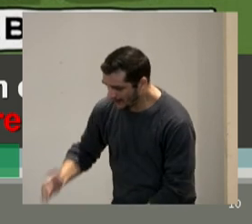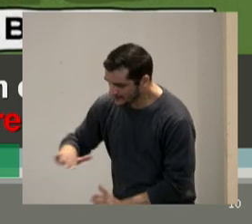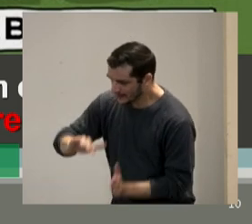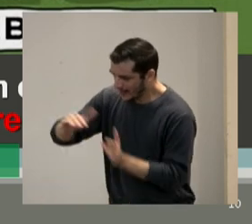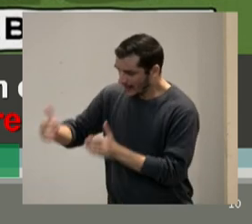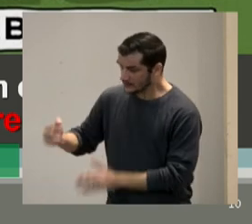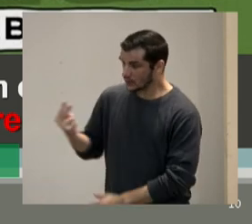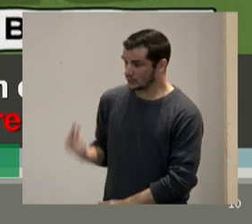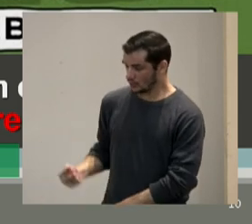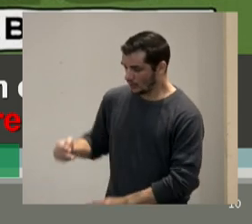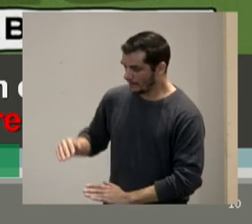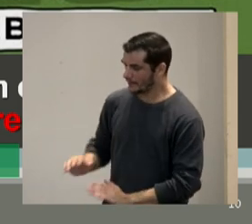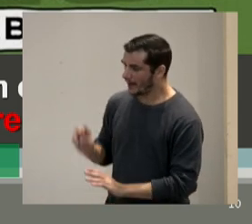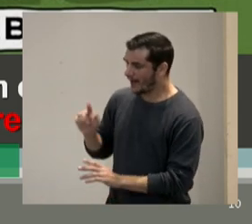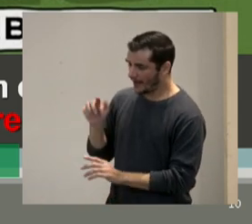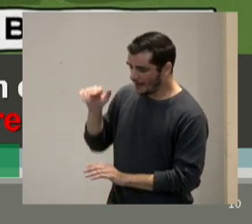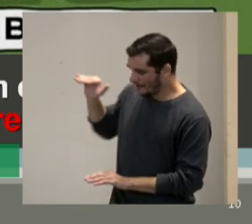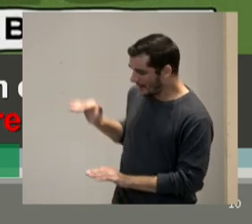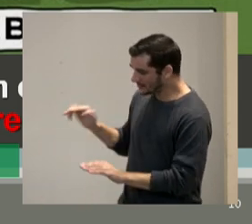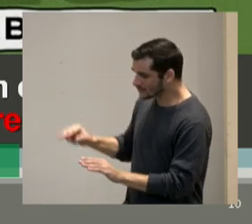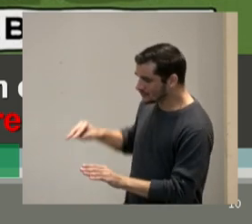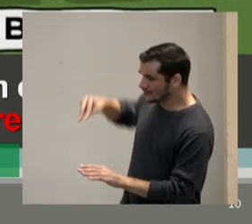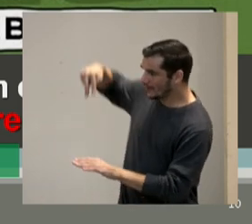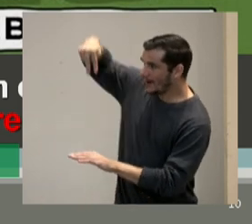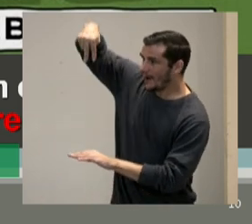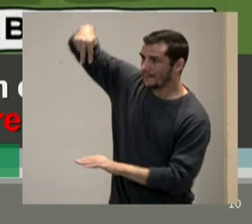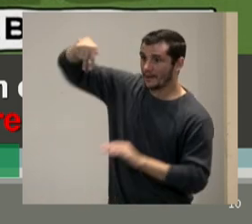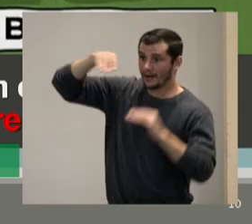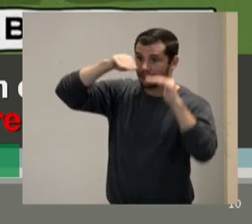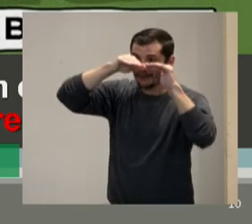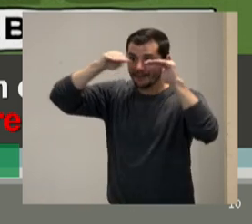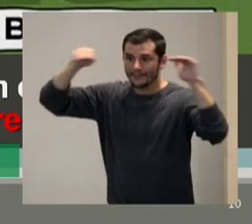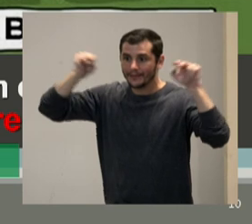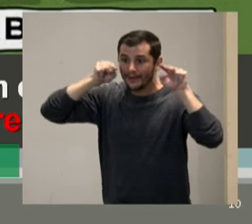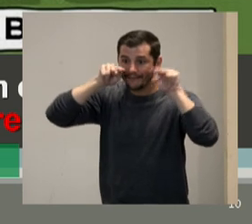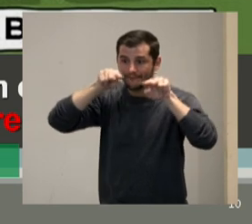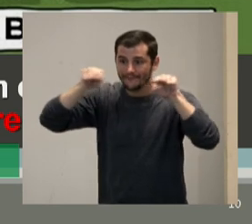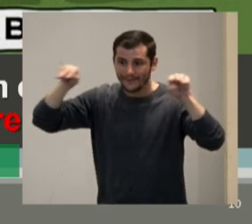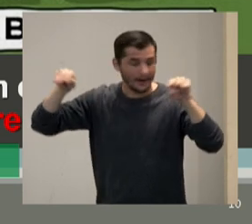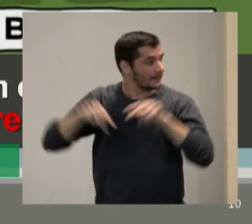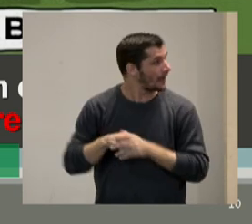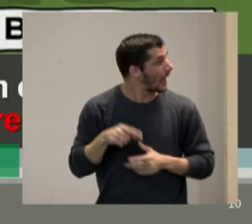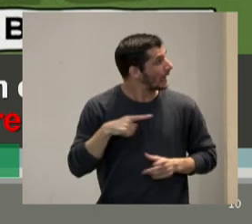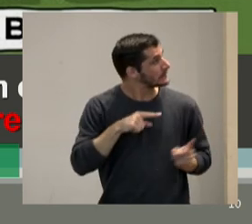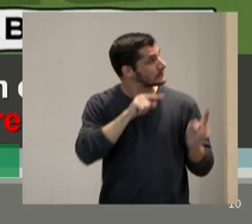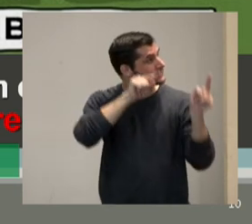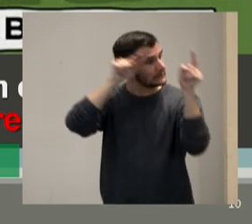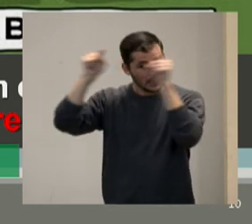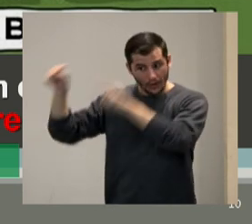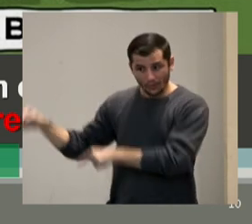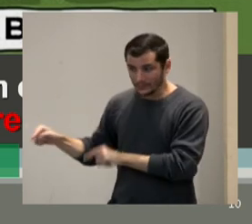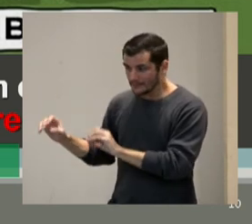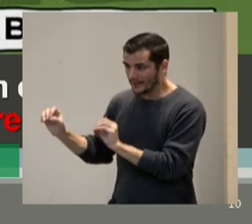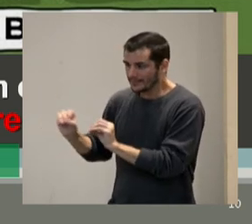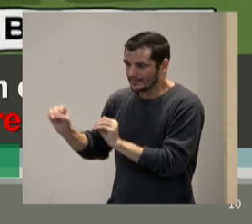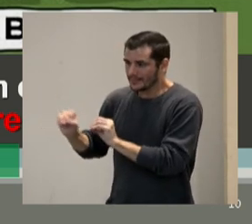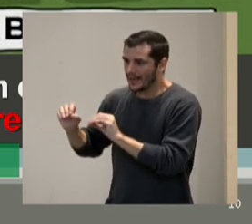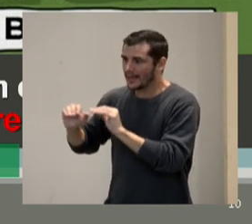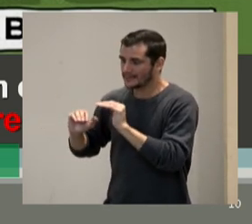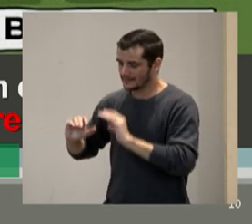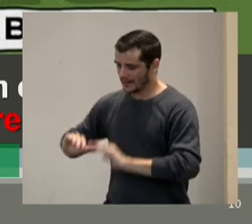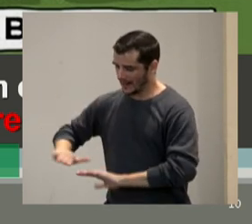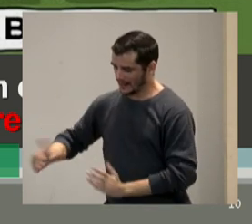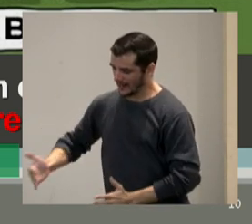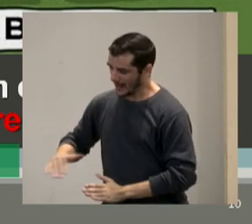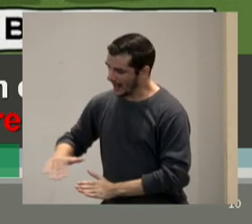existe o muro e ninguém com caixa é eu gosto muito eu não eu gostaria muito de saber quem fez essa